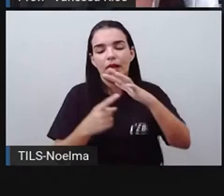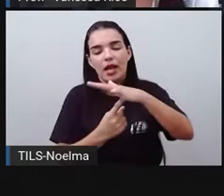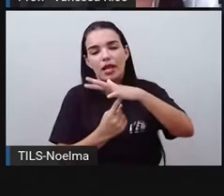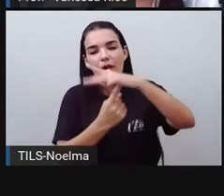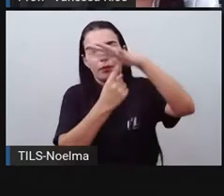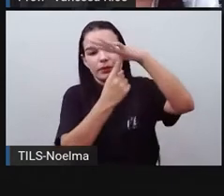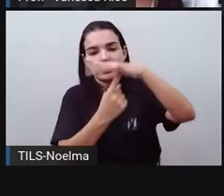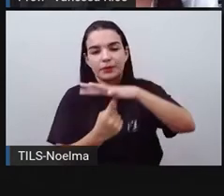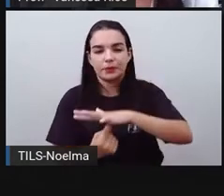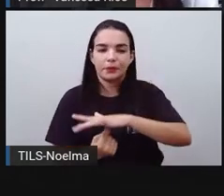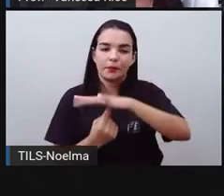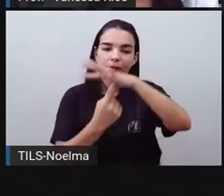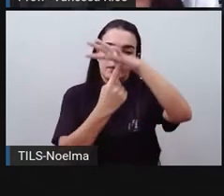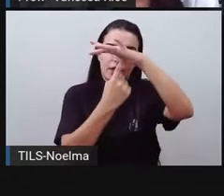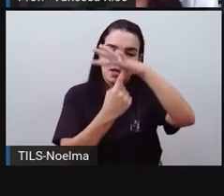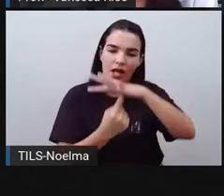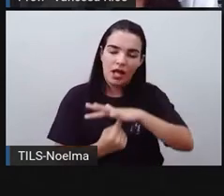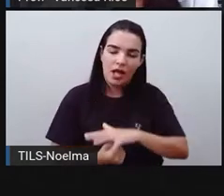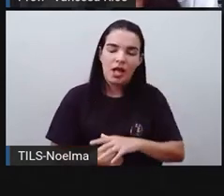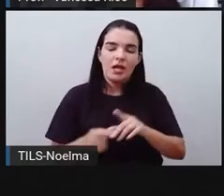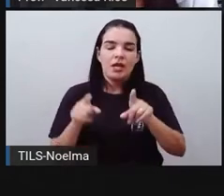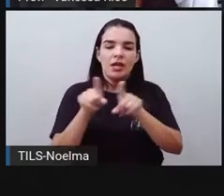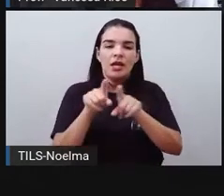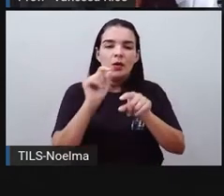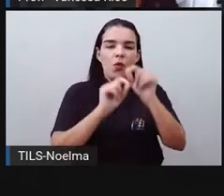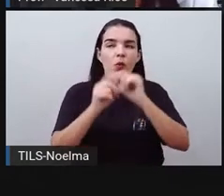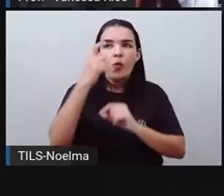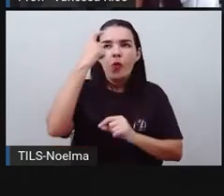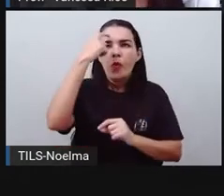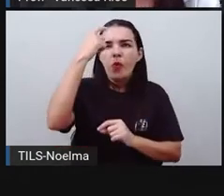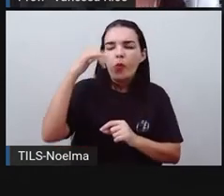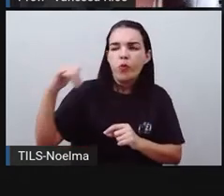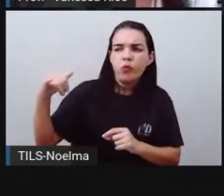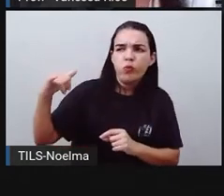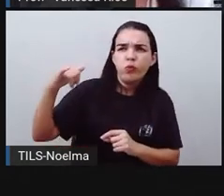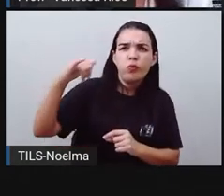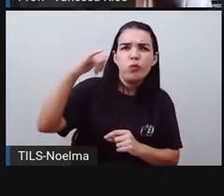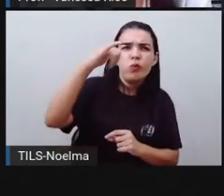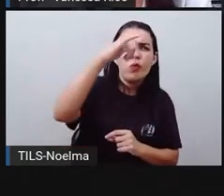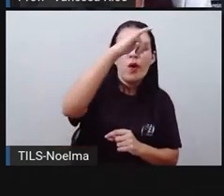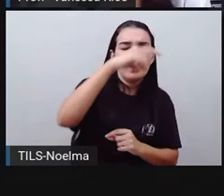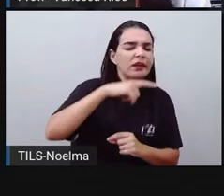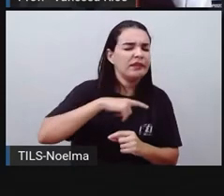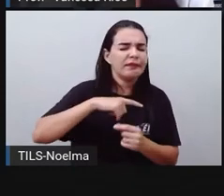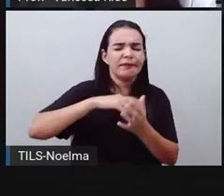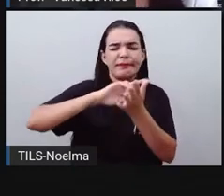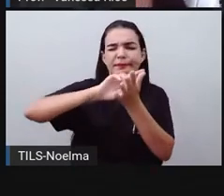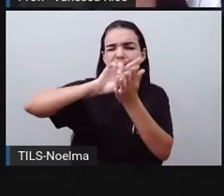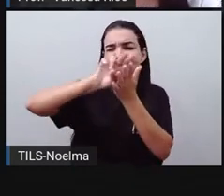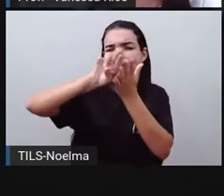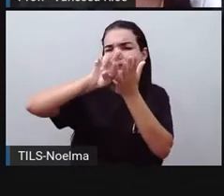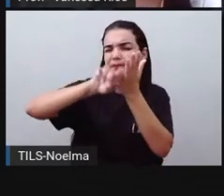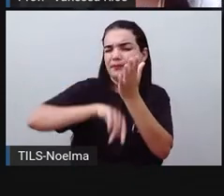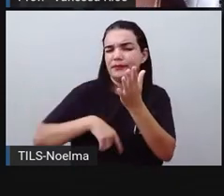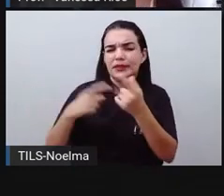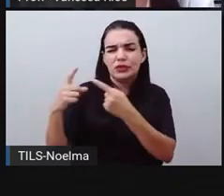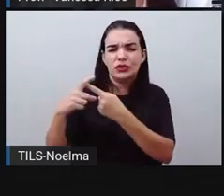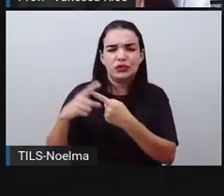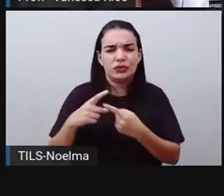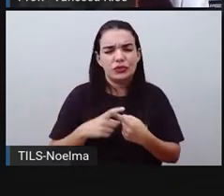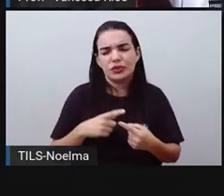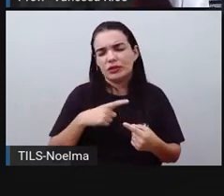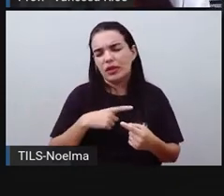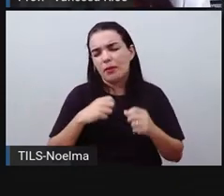helicópteros. E aí, quando a gente pensa em avião, a gente já lembra que existem diversos modelos que transportam muita gente,